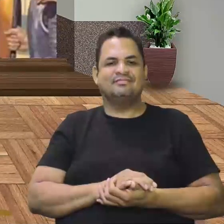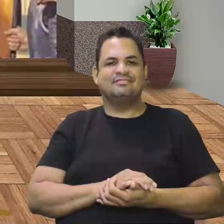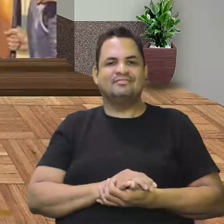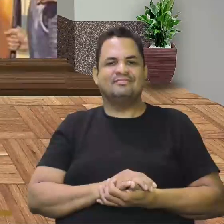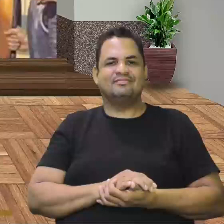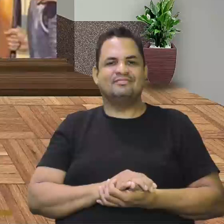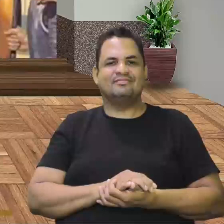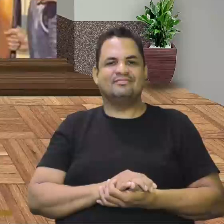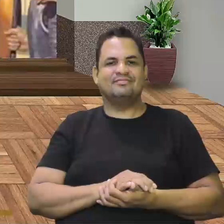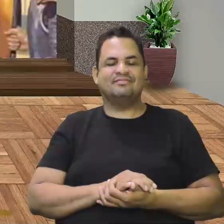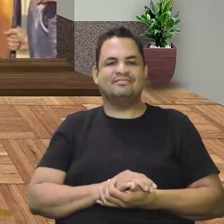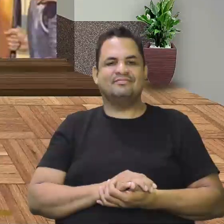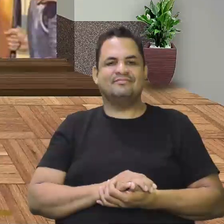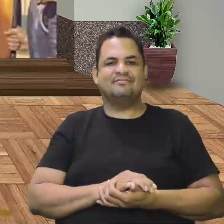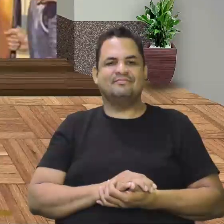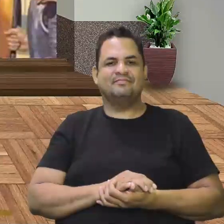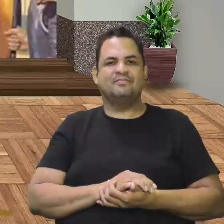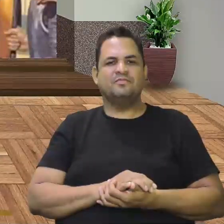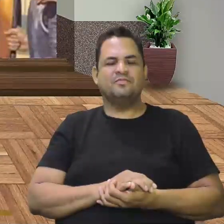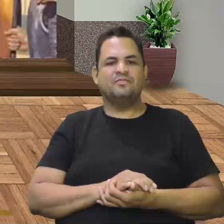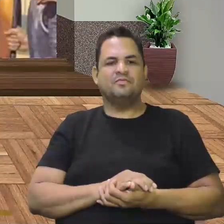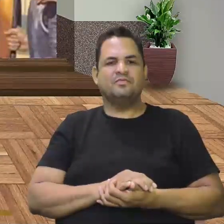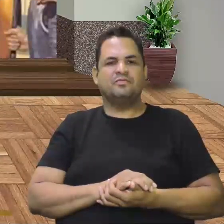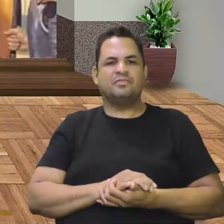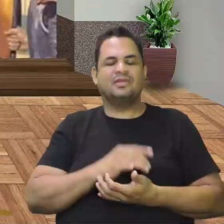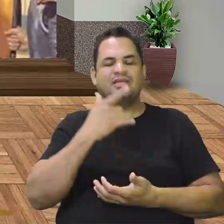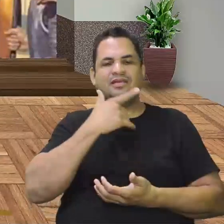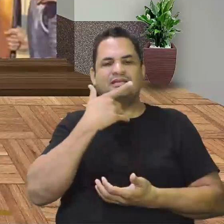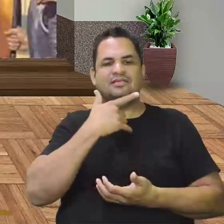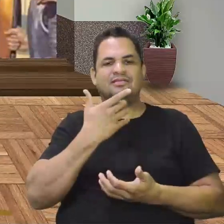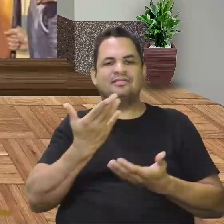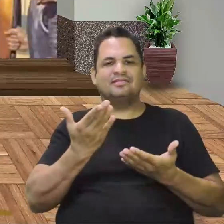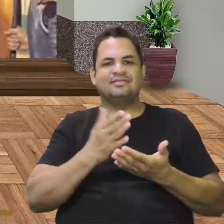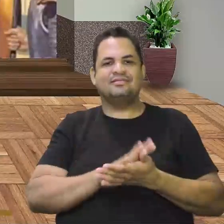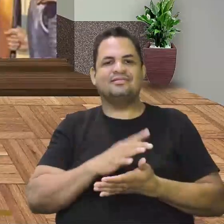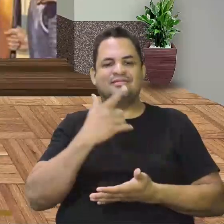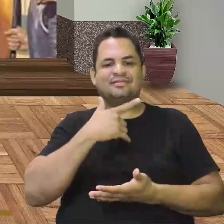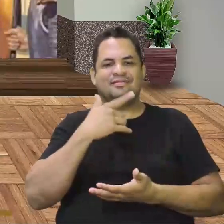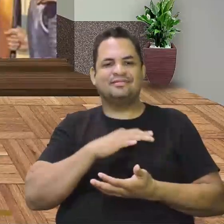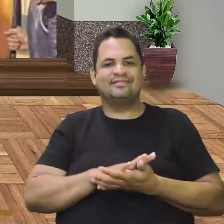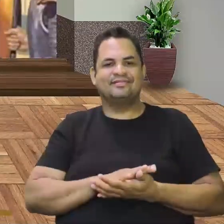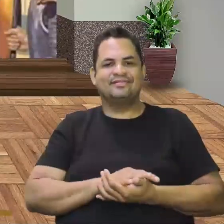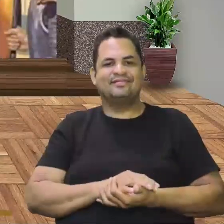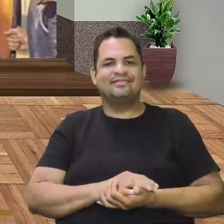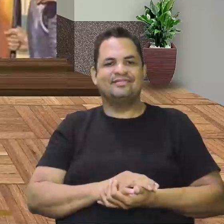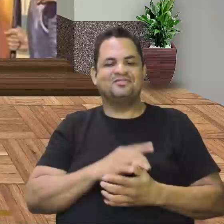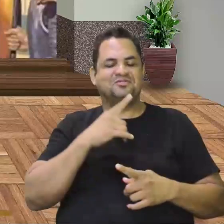Aí eu rio. Como diria o Rei Leão? Eu rio da cara do perigo.